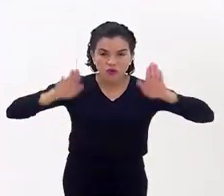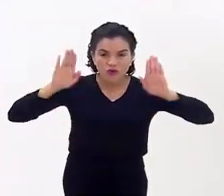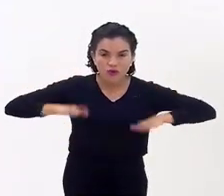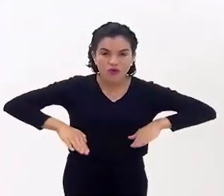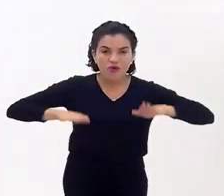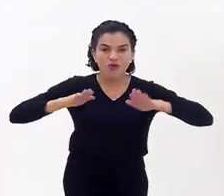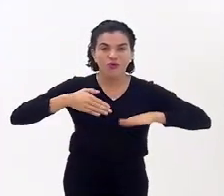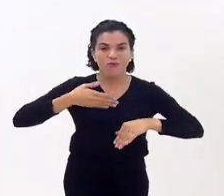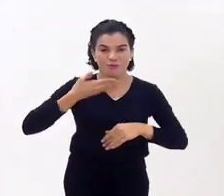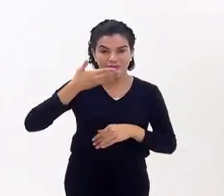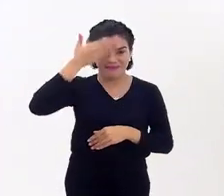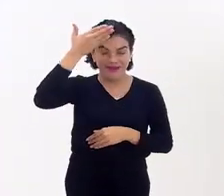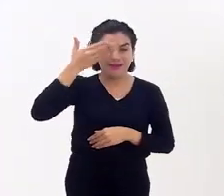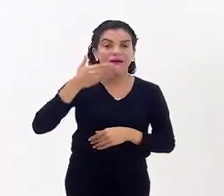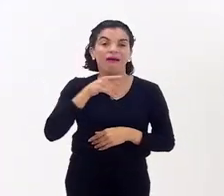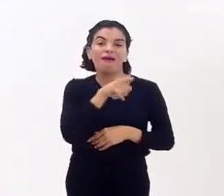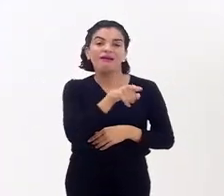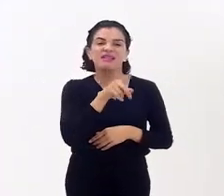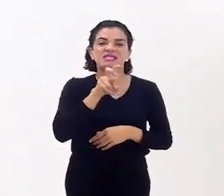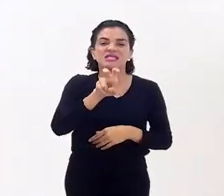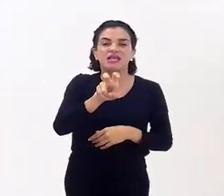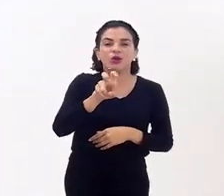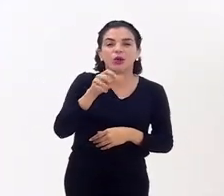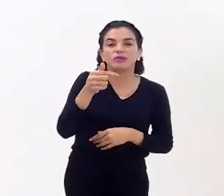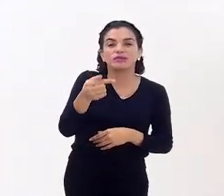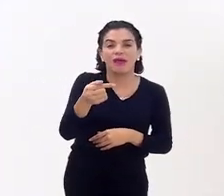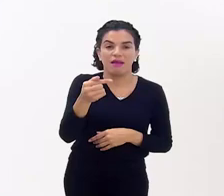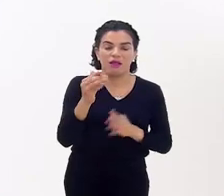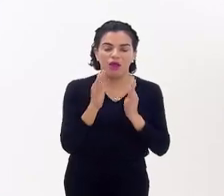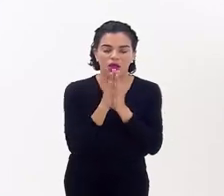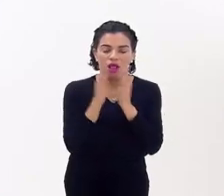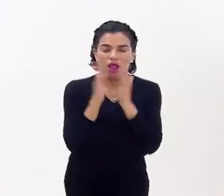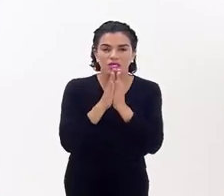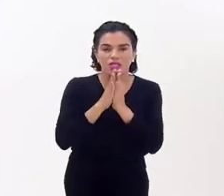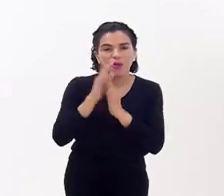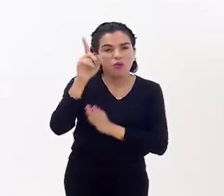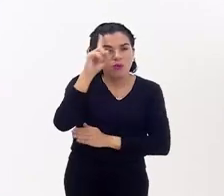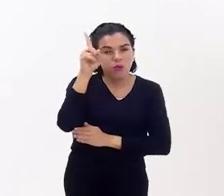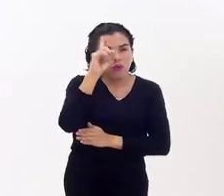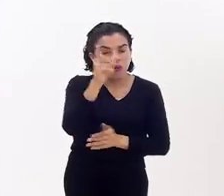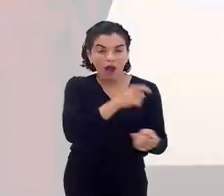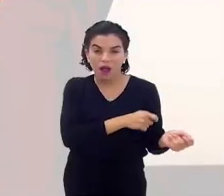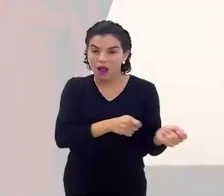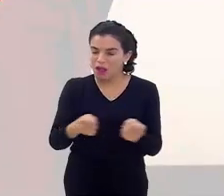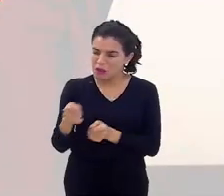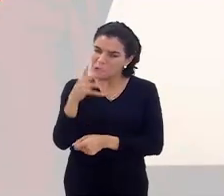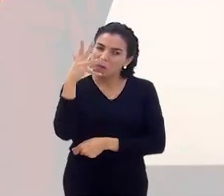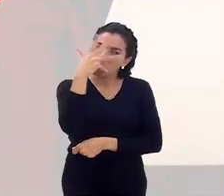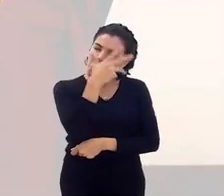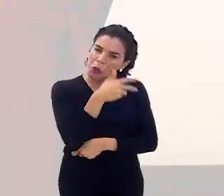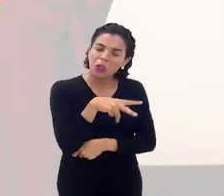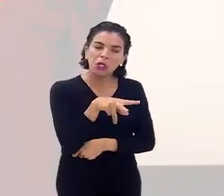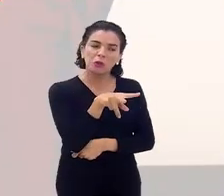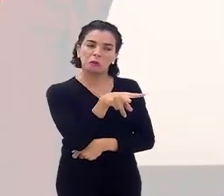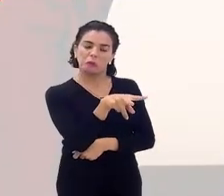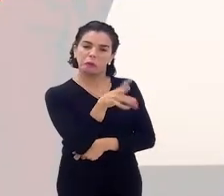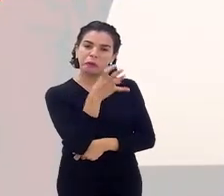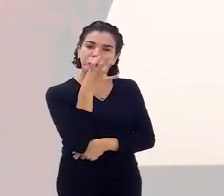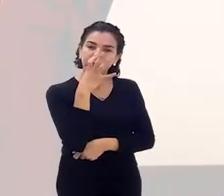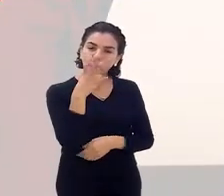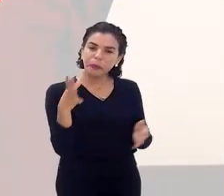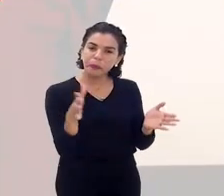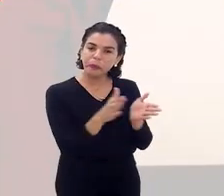e eles têm, acho que são cinco ou sete orações diárias. E eu acho aquilo tão bonito,